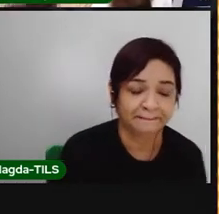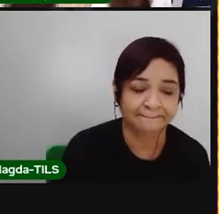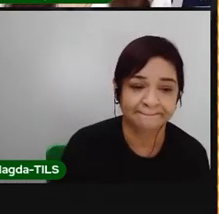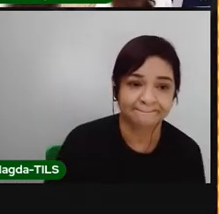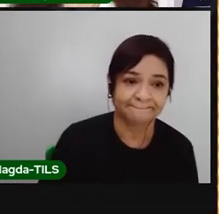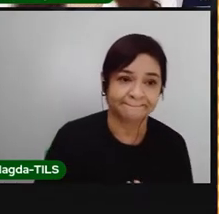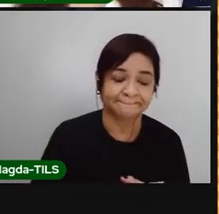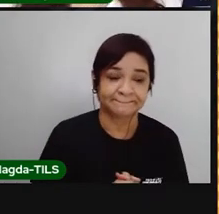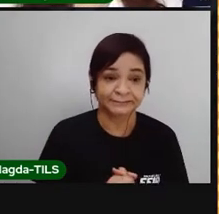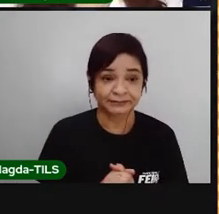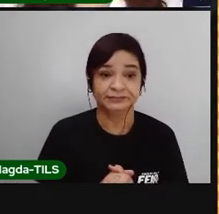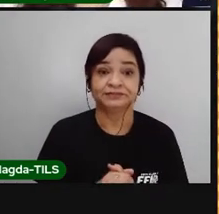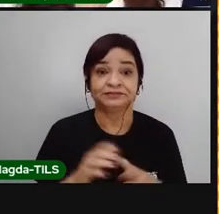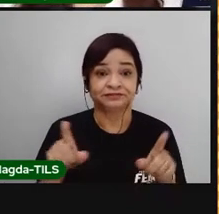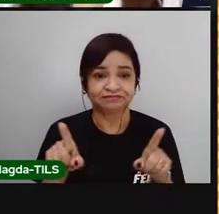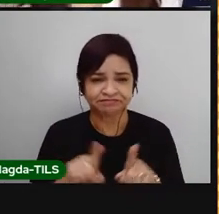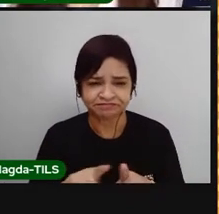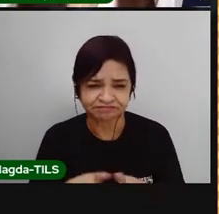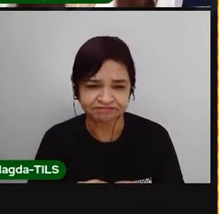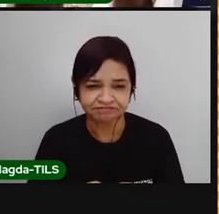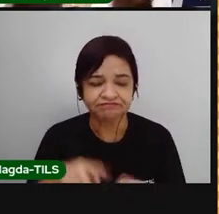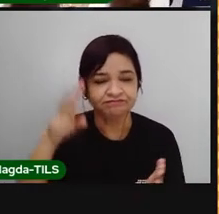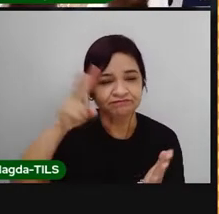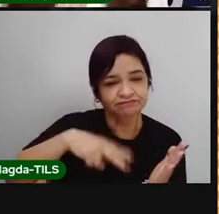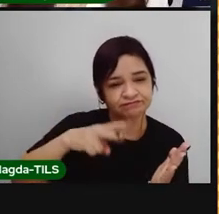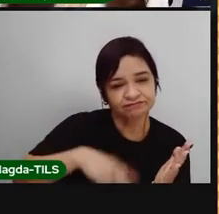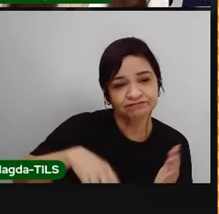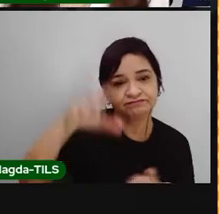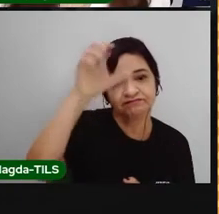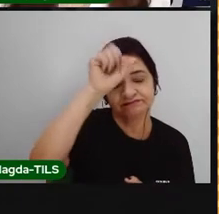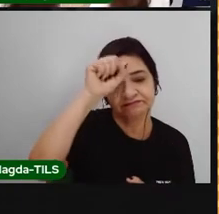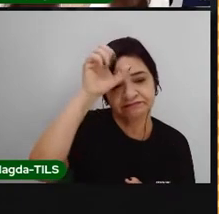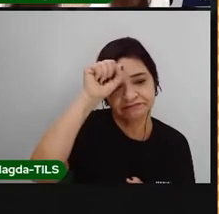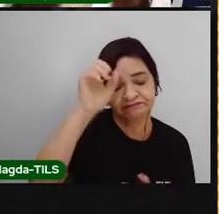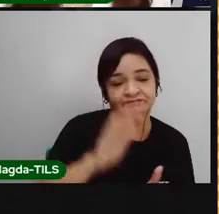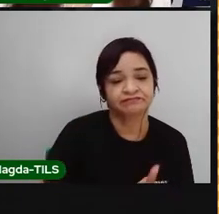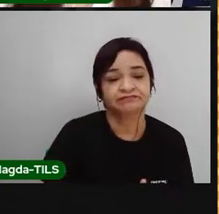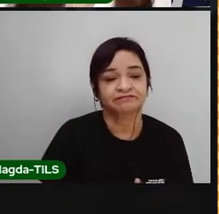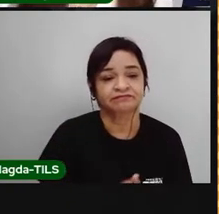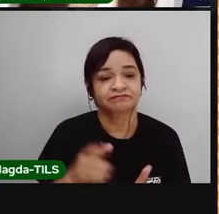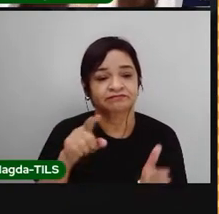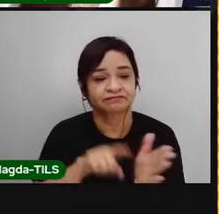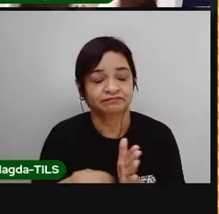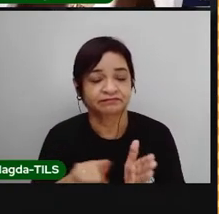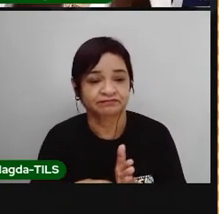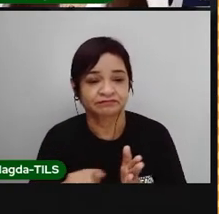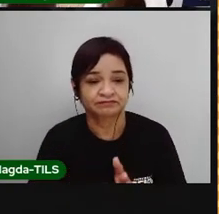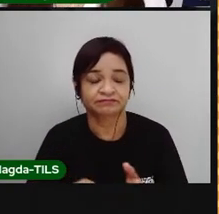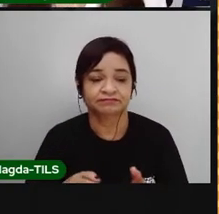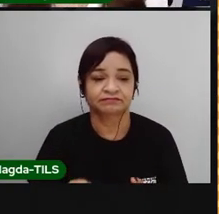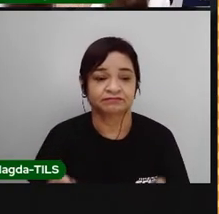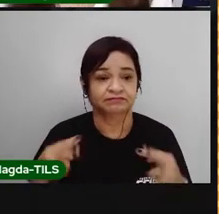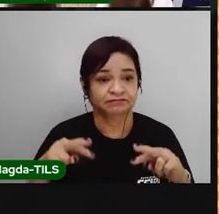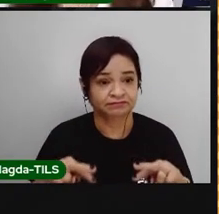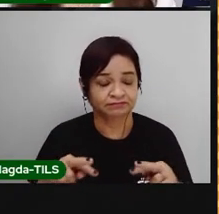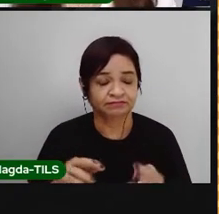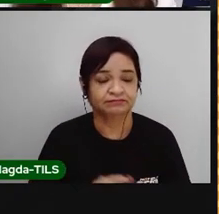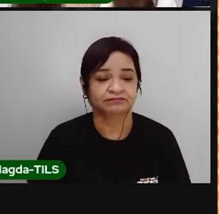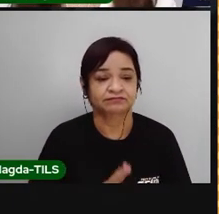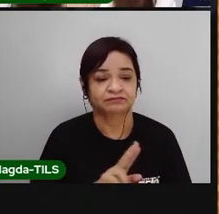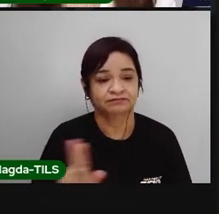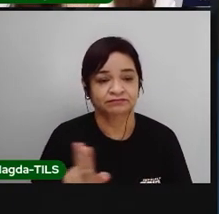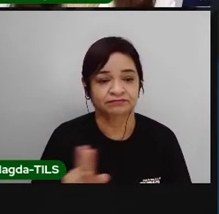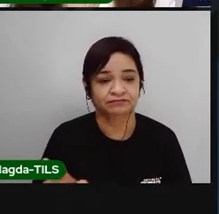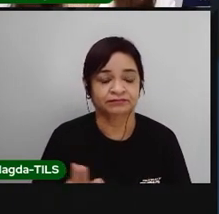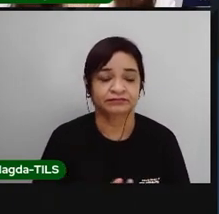A gente testou o que nós aprendemos naquele quiz que eu mandei para vocês, que o link está no vídeo anterior, na descrição do vídeo anterior.